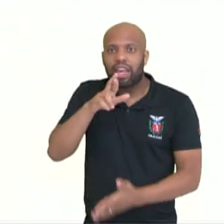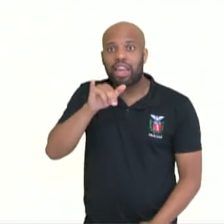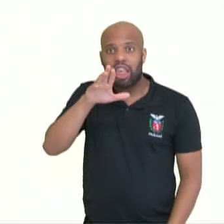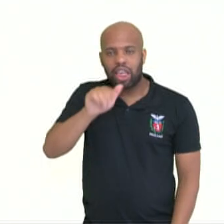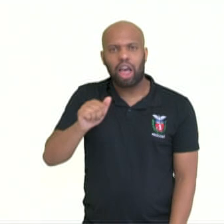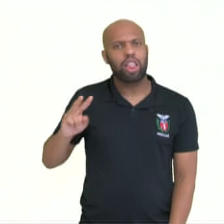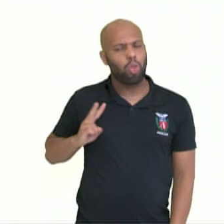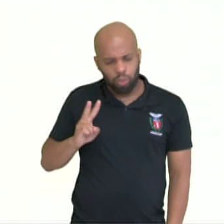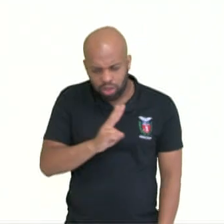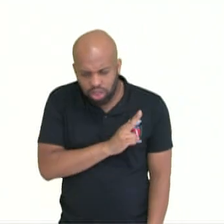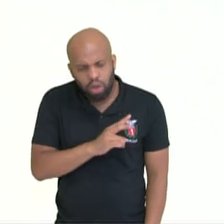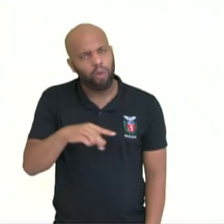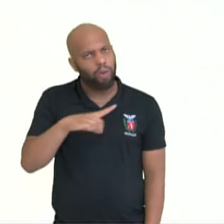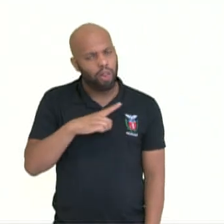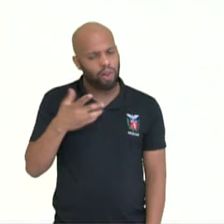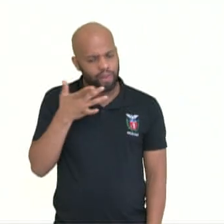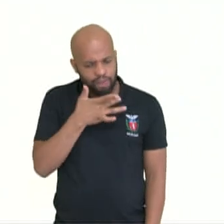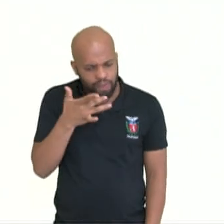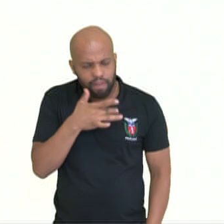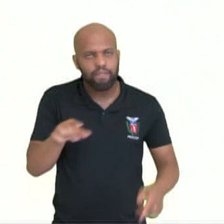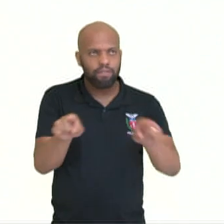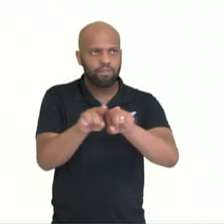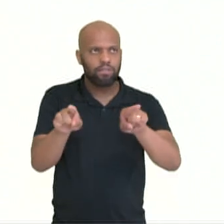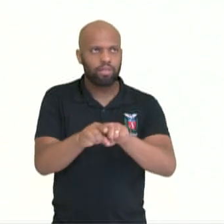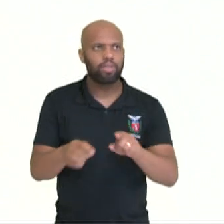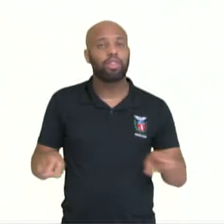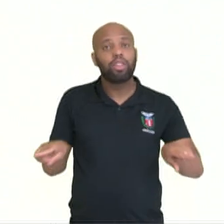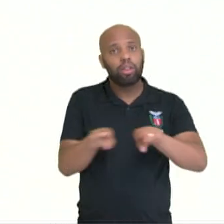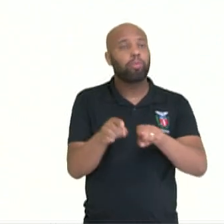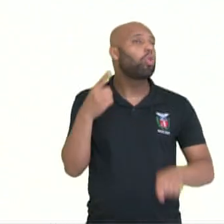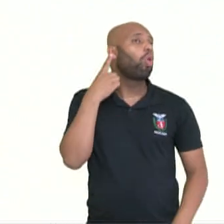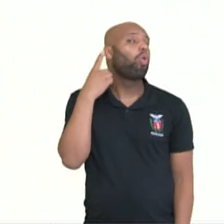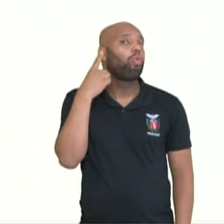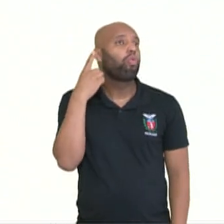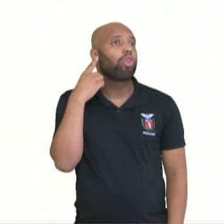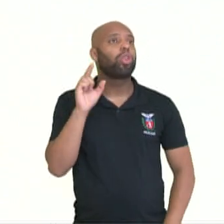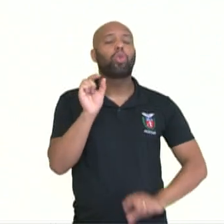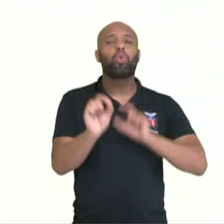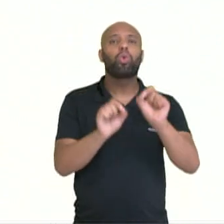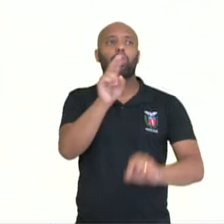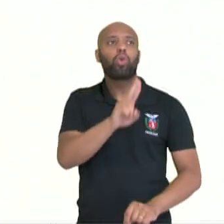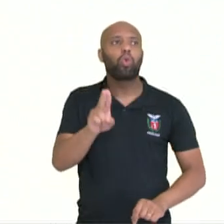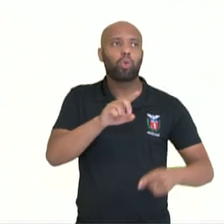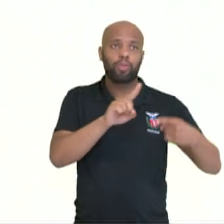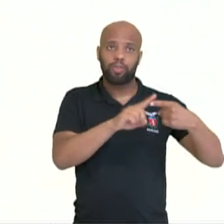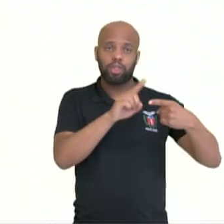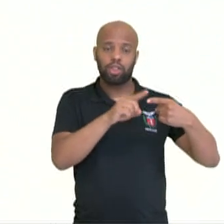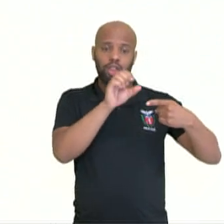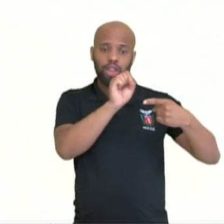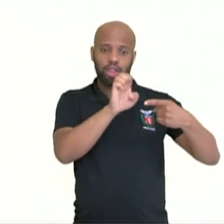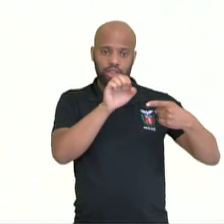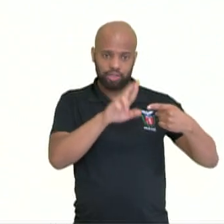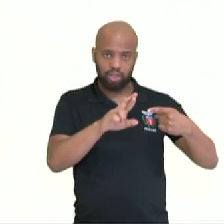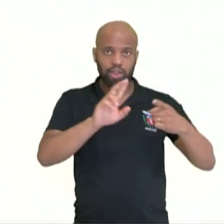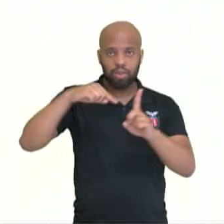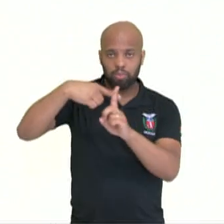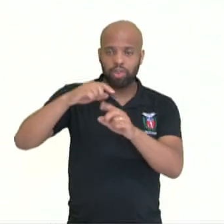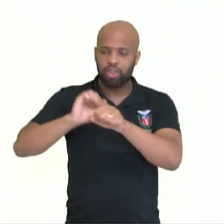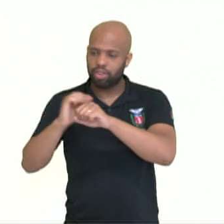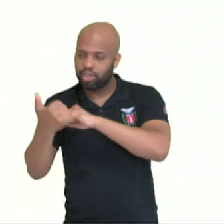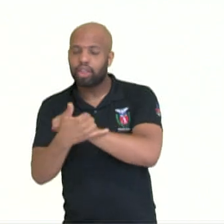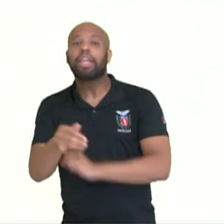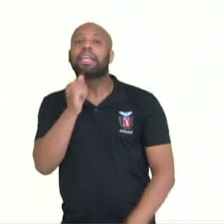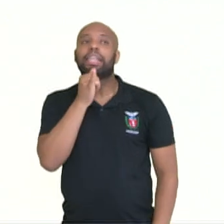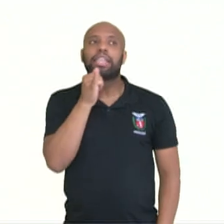está gostosa. E o oído, utilizamos o verbo ser, mas o adjetivo, por exemplo,